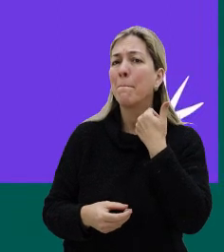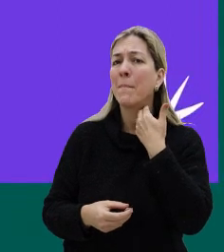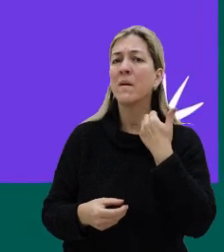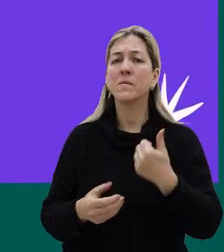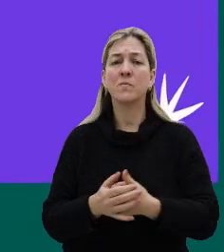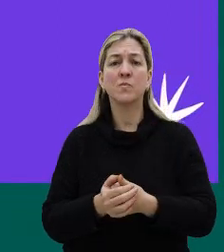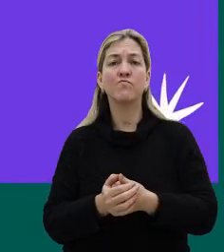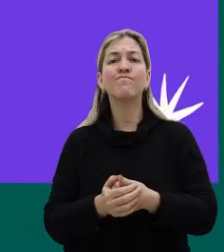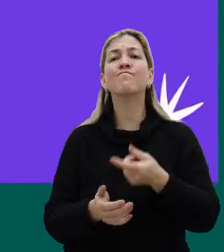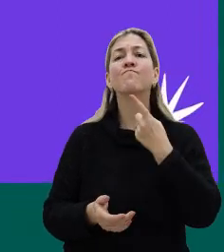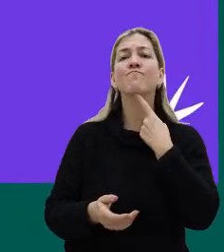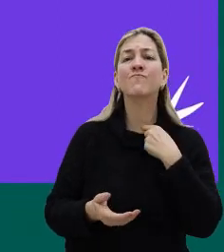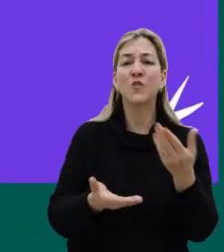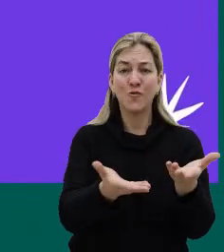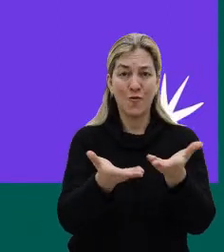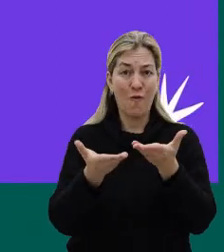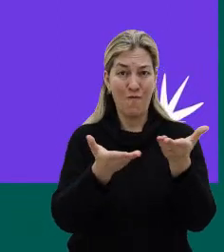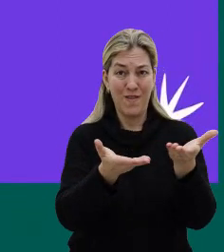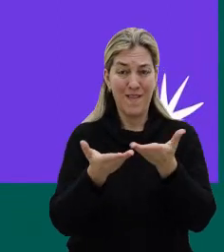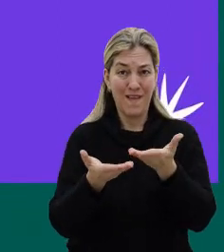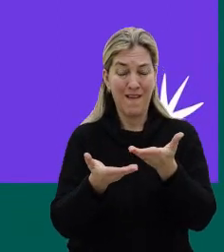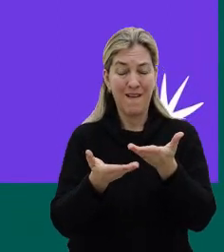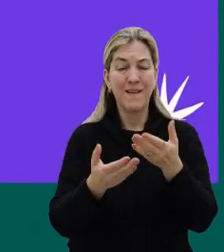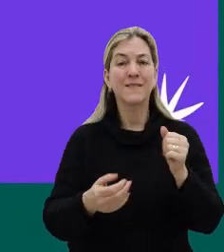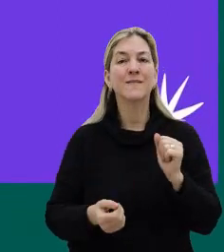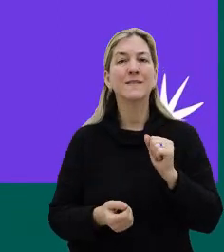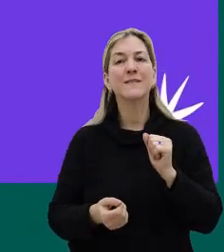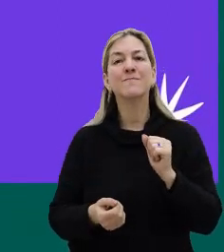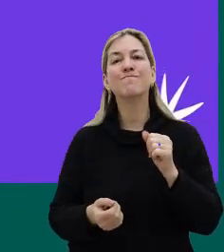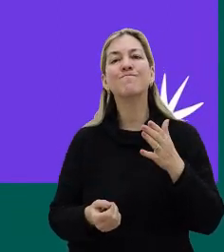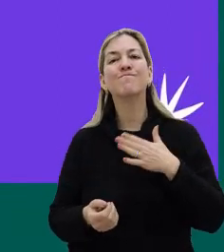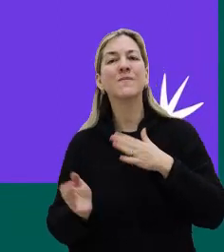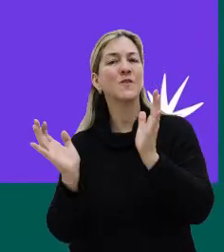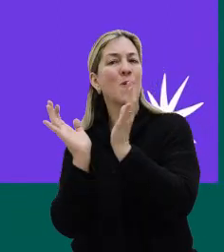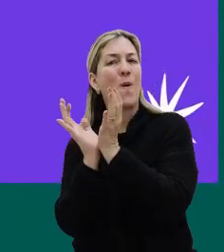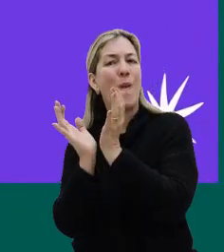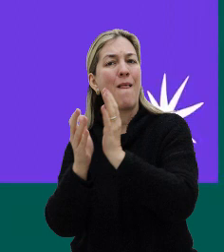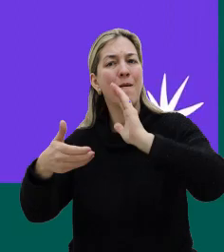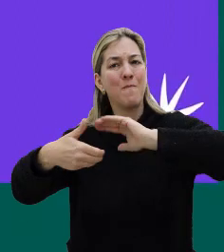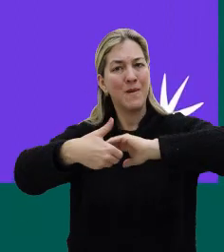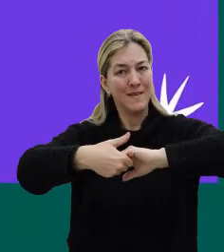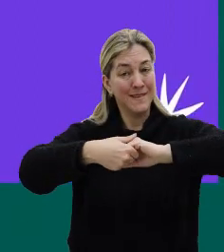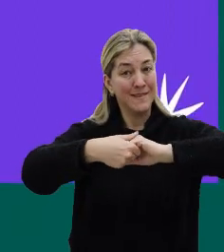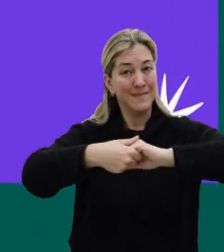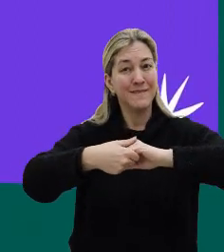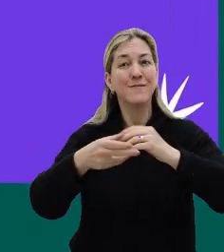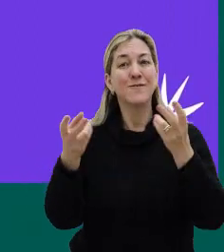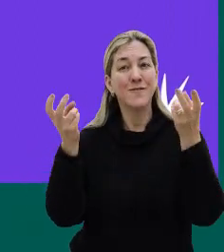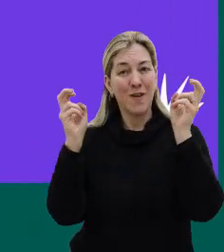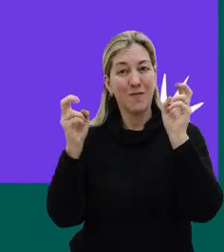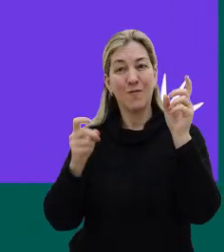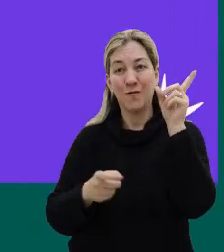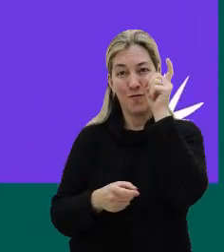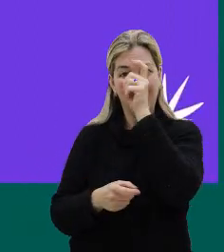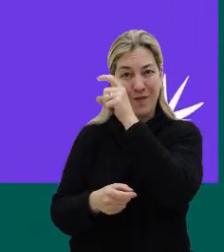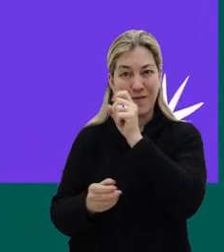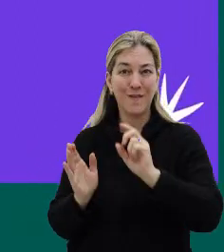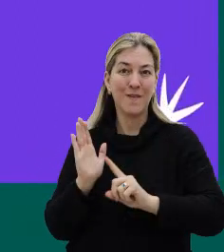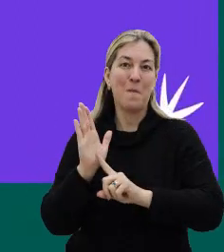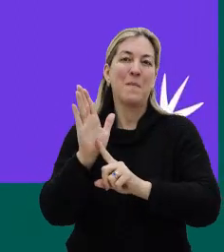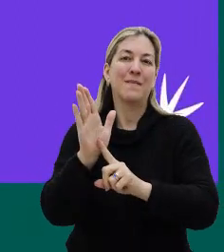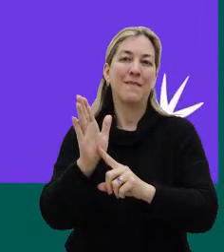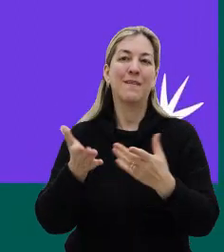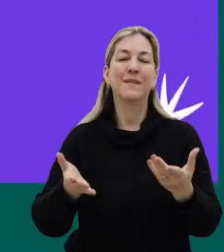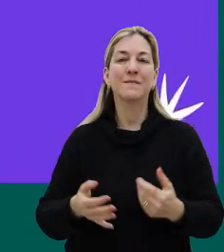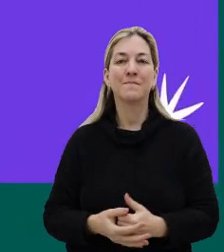eu gostaria de convidar as minhas colegas e parceiras de assuntos difíceis a se apresentar.